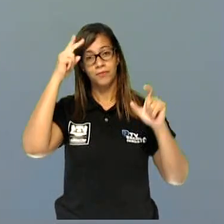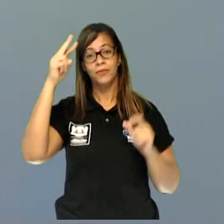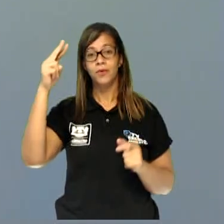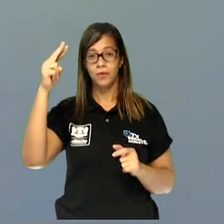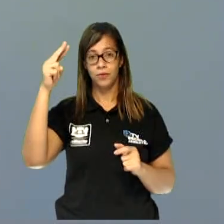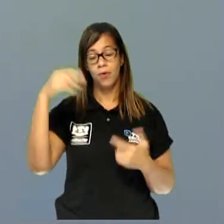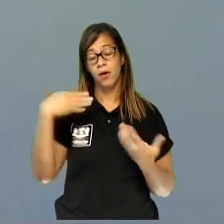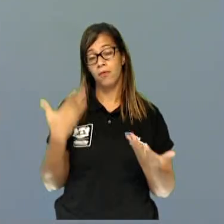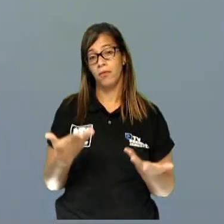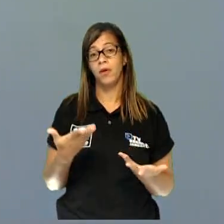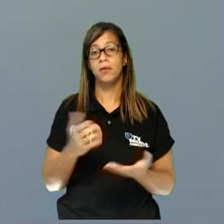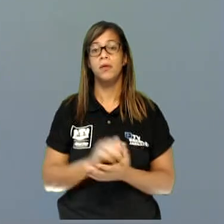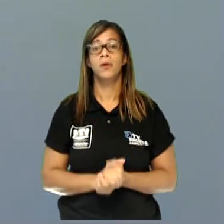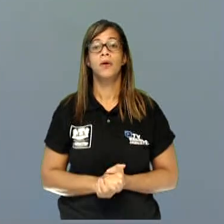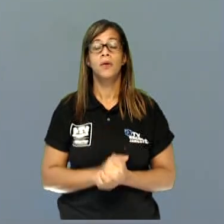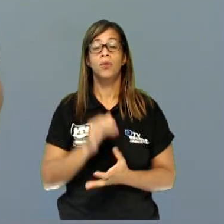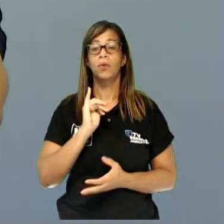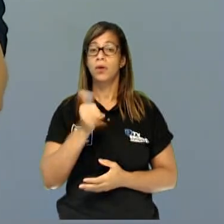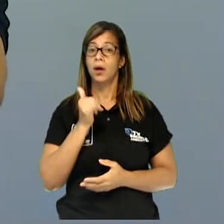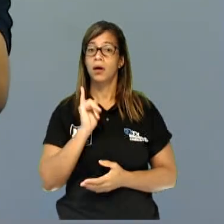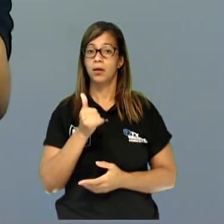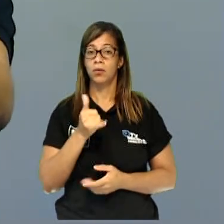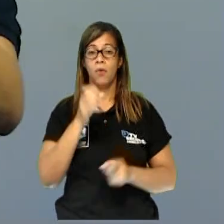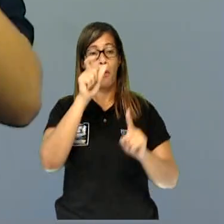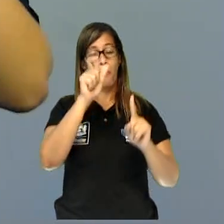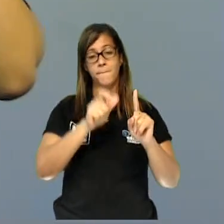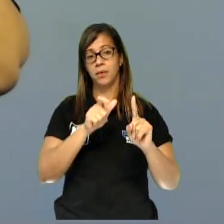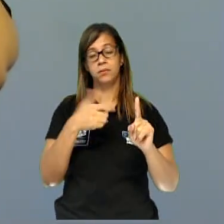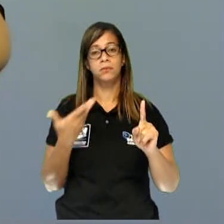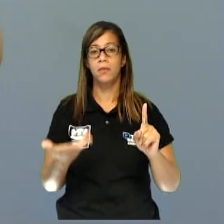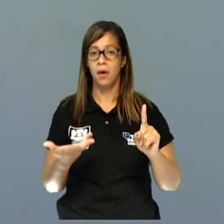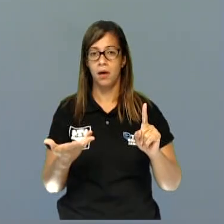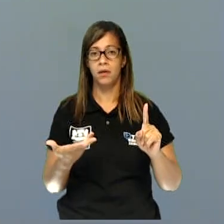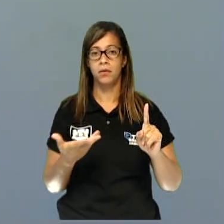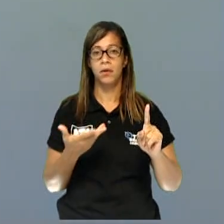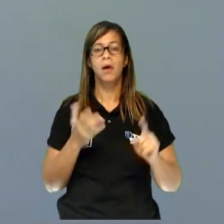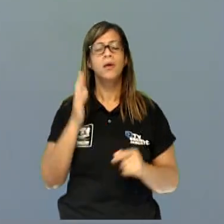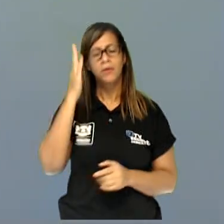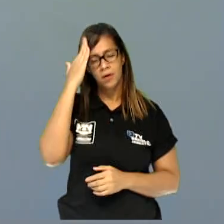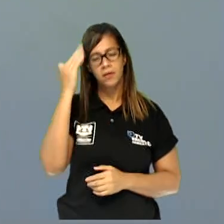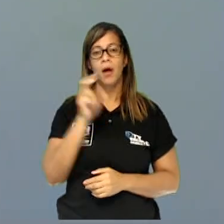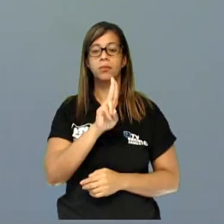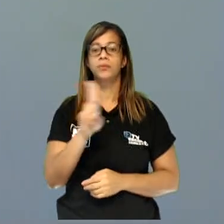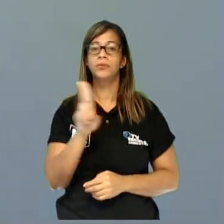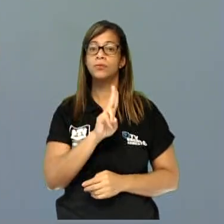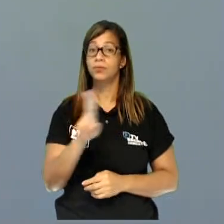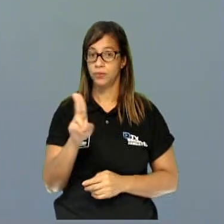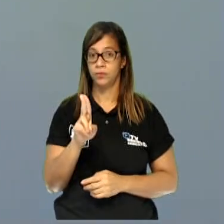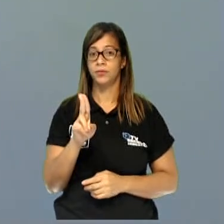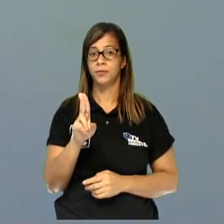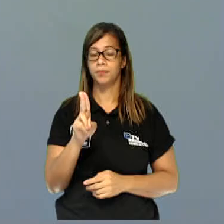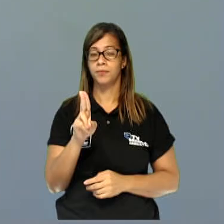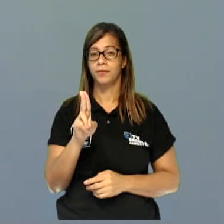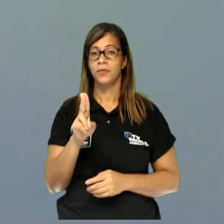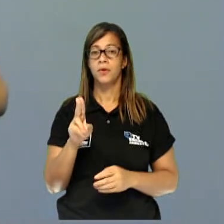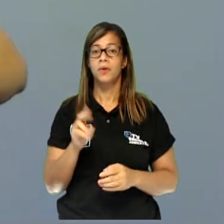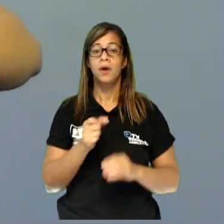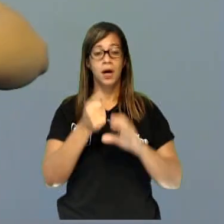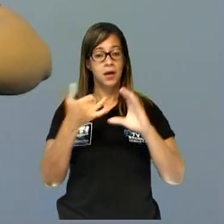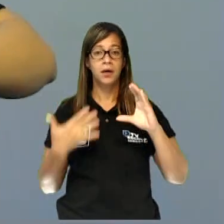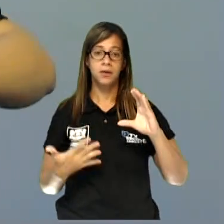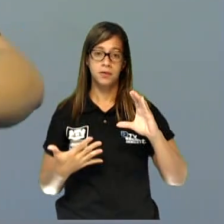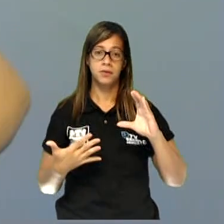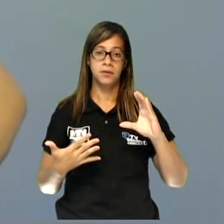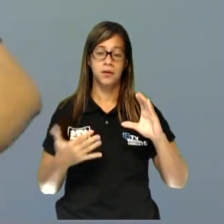ser o observador ou o personagem. Vocês já definiram o nome, vocês já definiram a característica desses personagens. E agora você vai definir o que